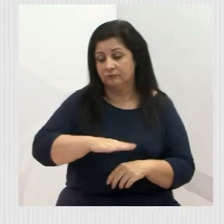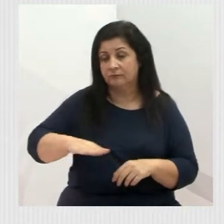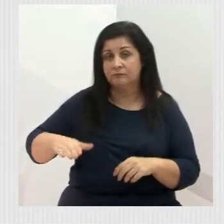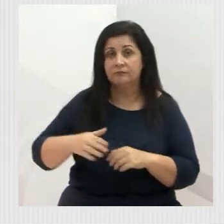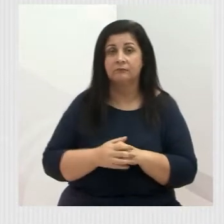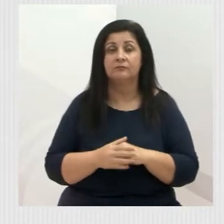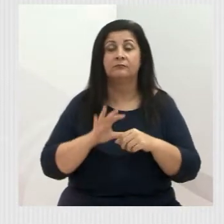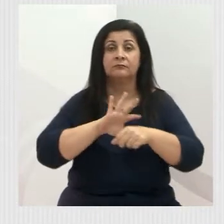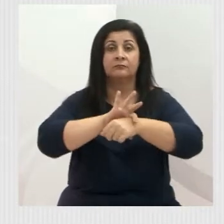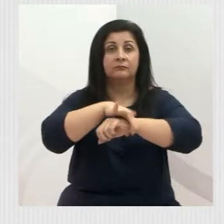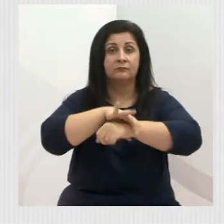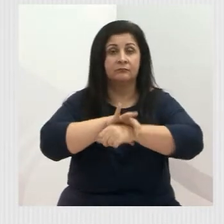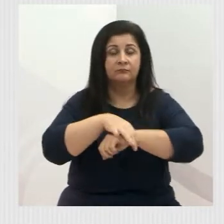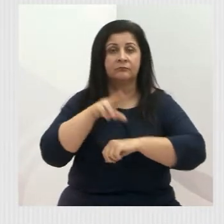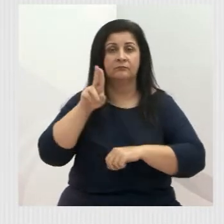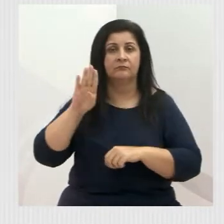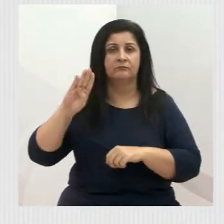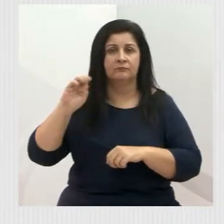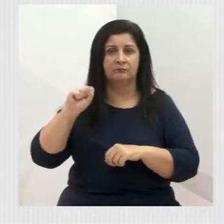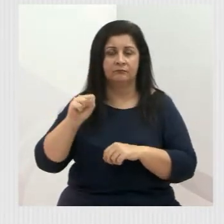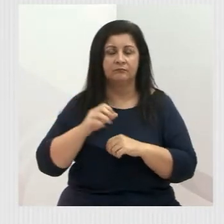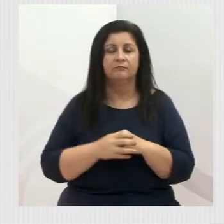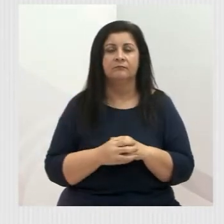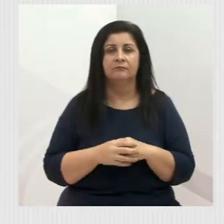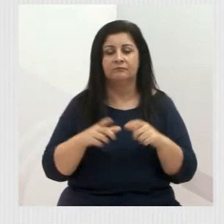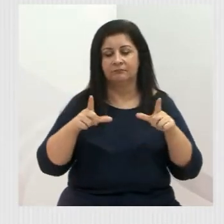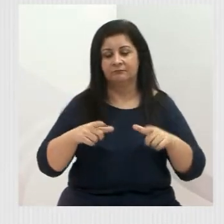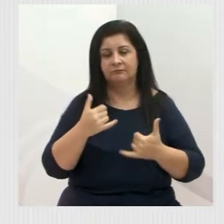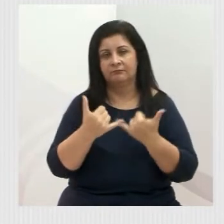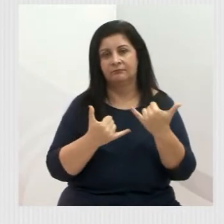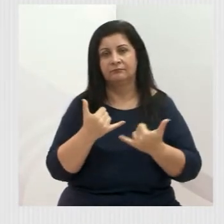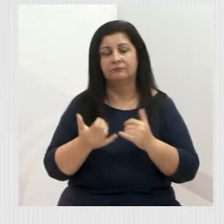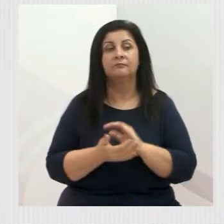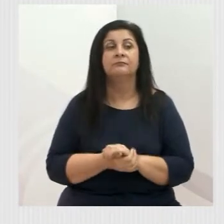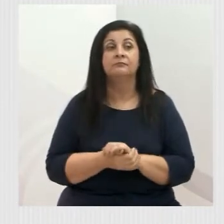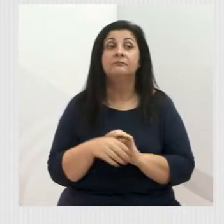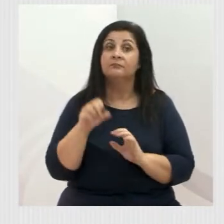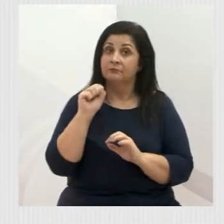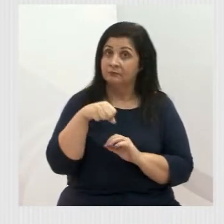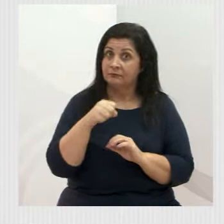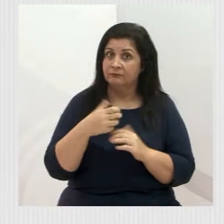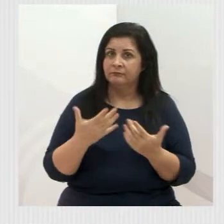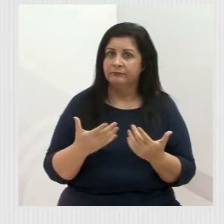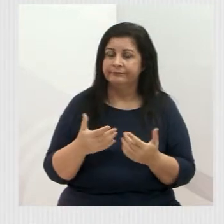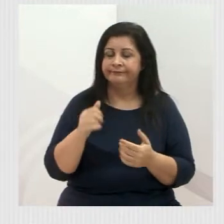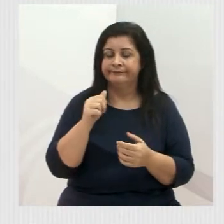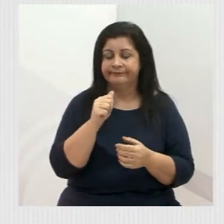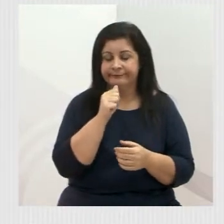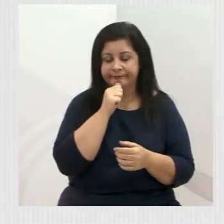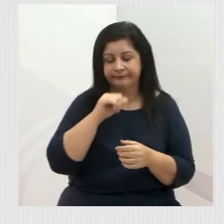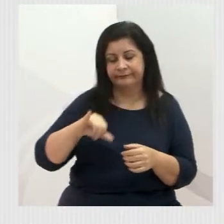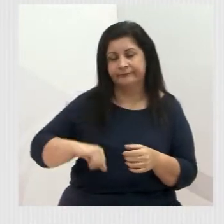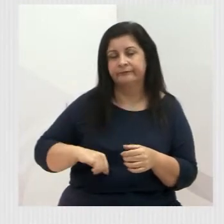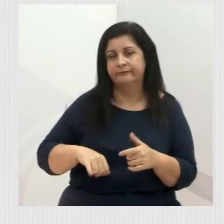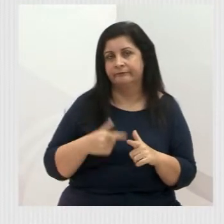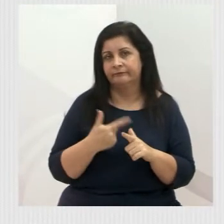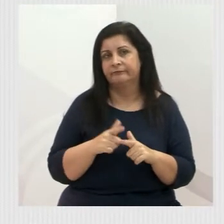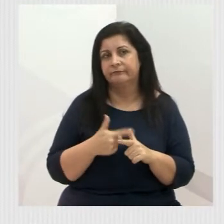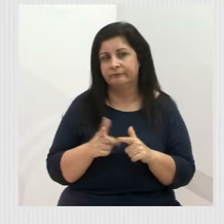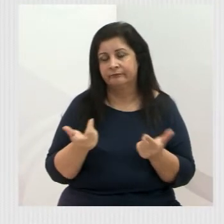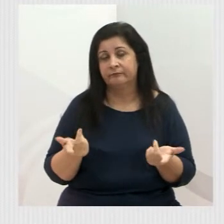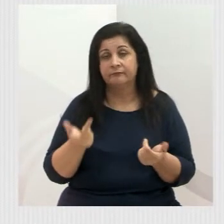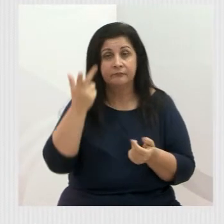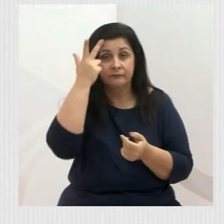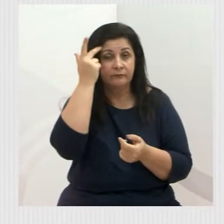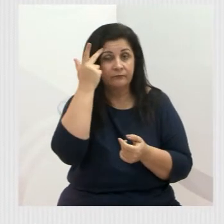seguranças, postos de saúde e áreas de lazer. Sim, ainda sofremos com vários problemas. Problemas